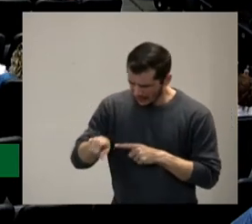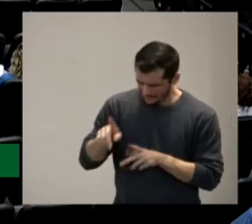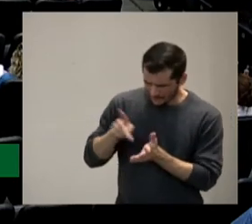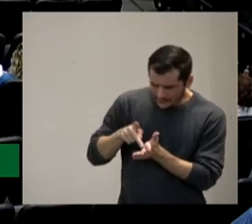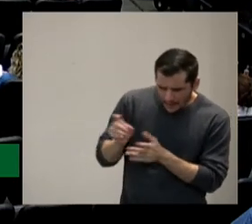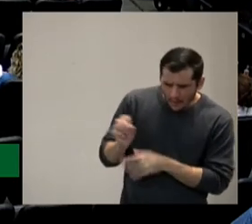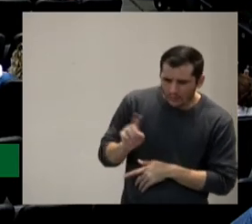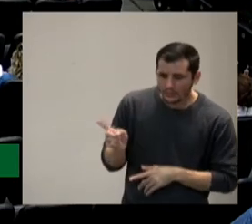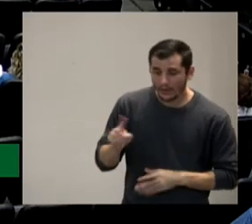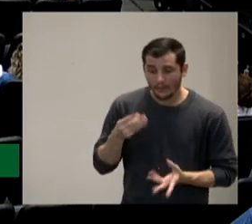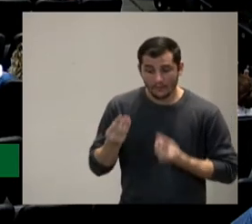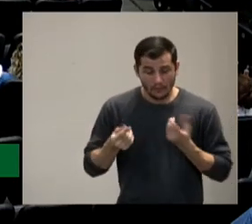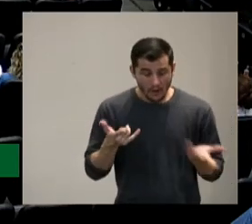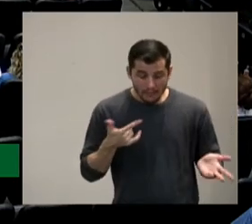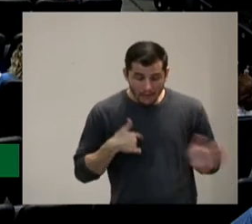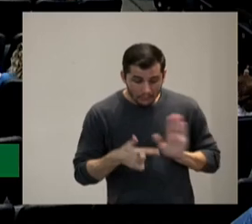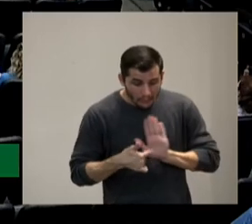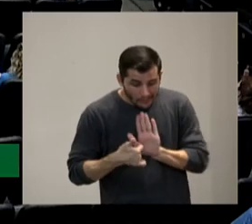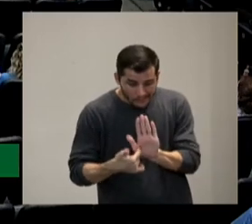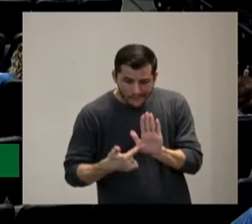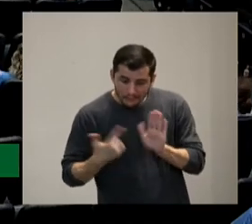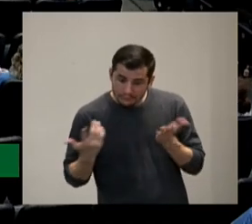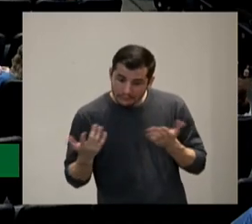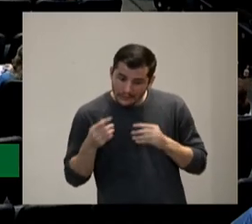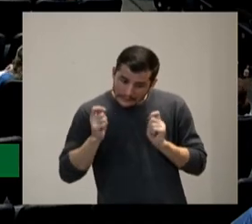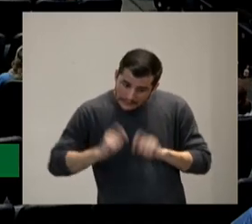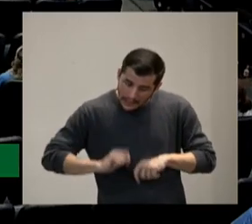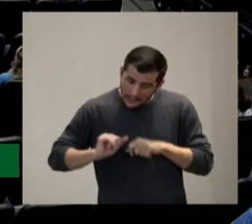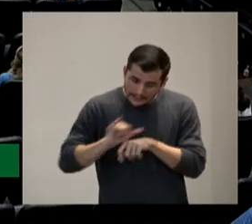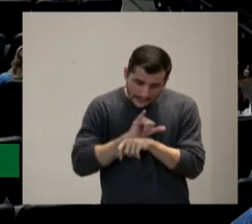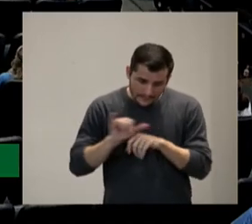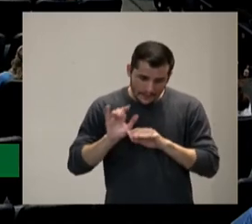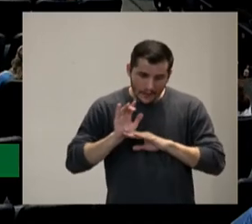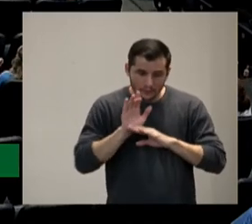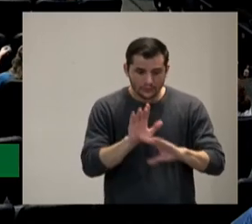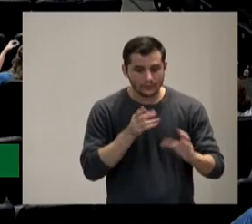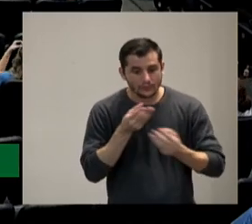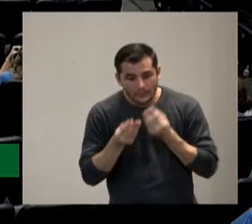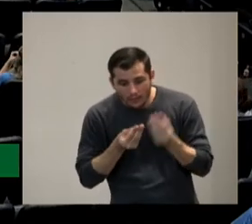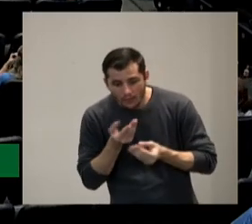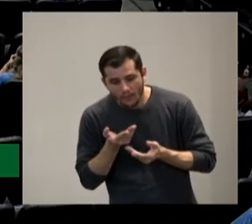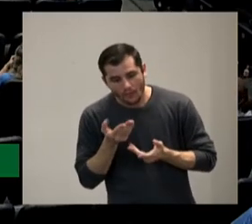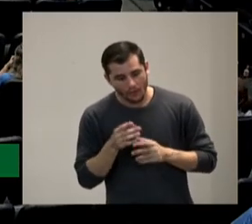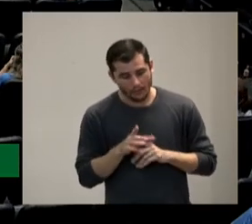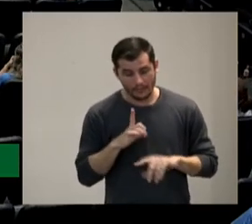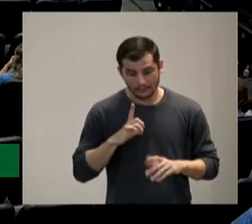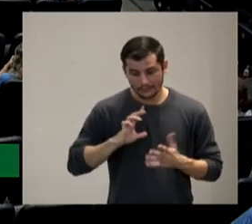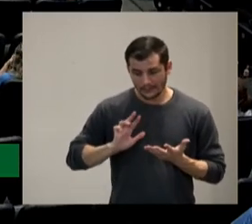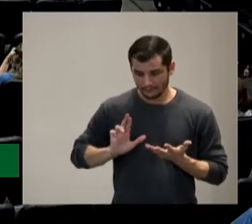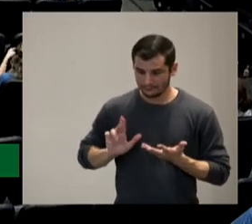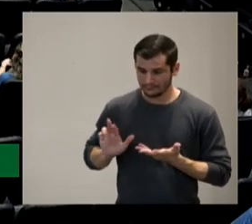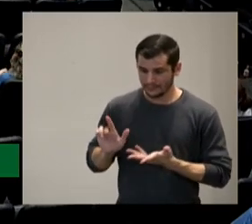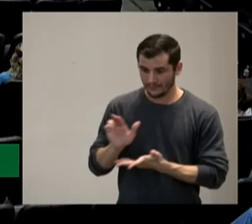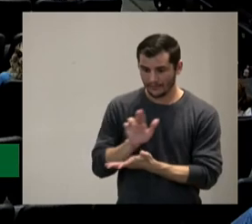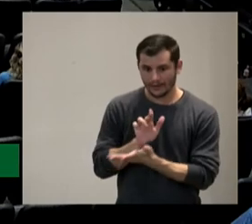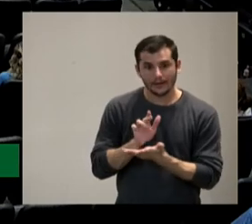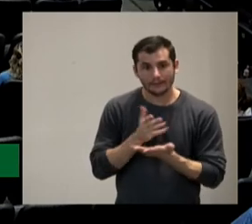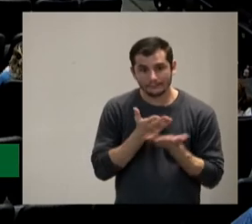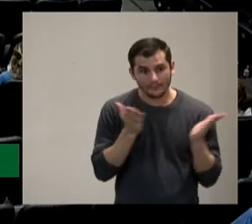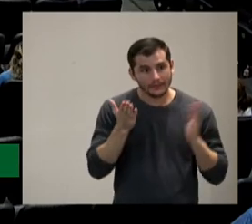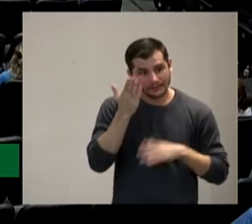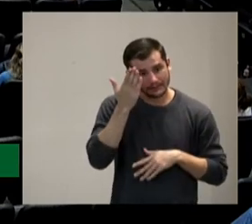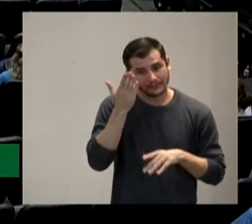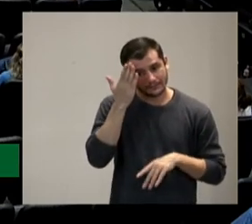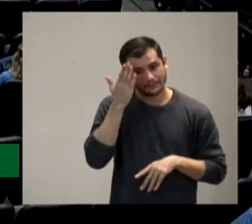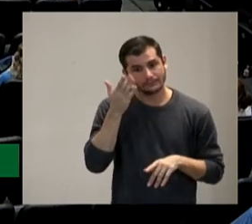entender como que a gente vai ajudar e e vocês tem várias respostas aqui cada palestra cada relato que foi